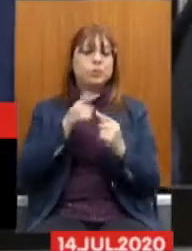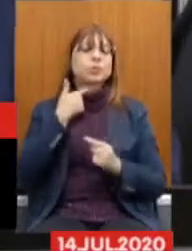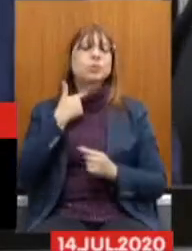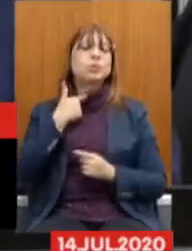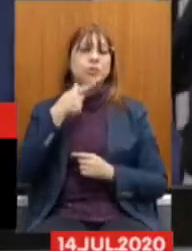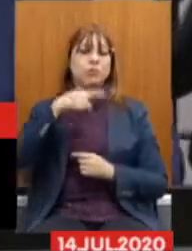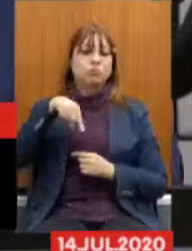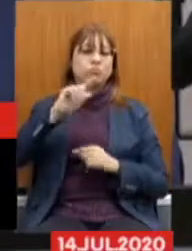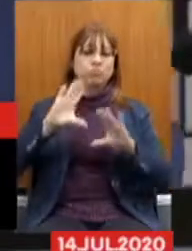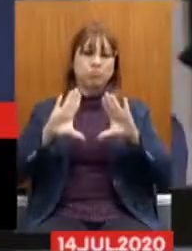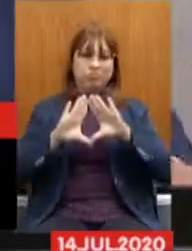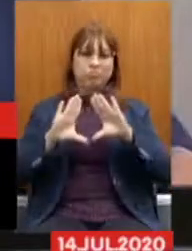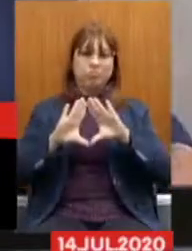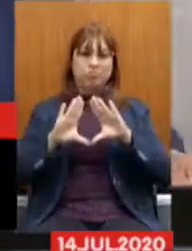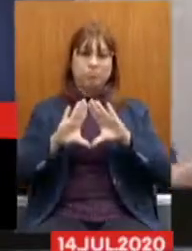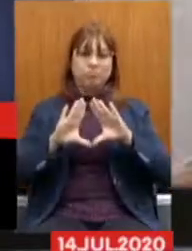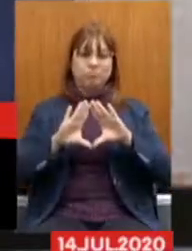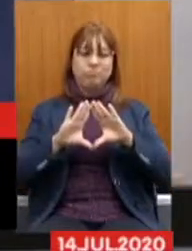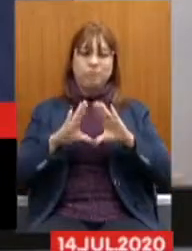colocar.